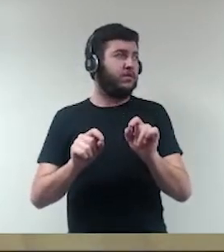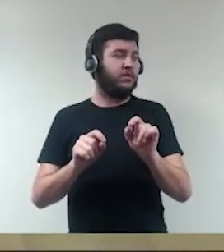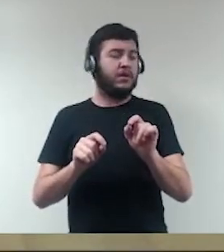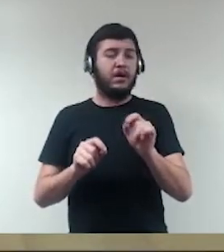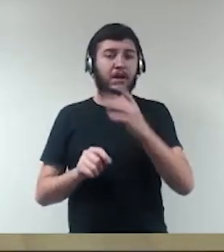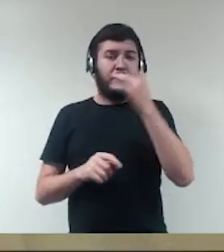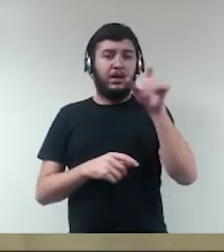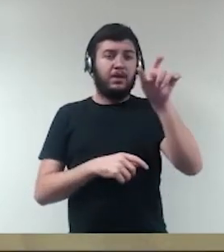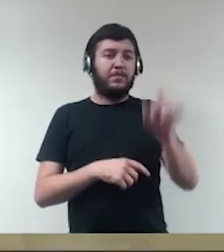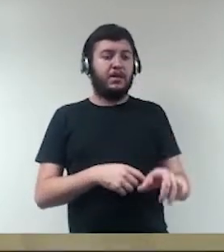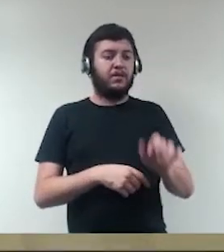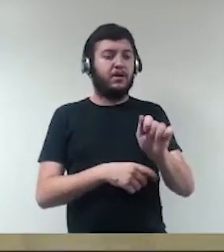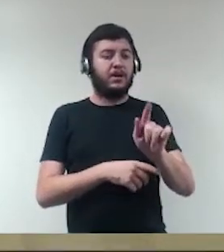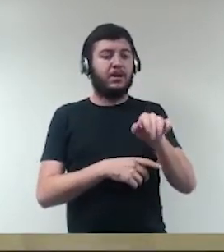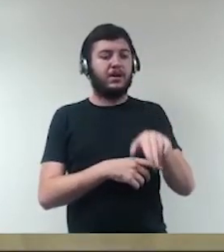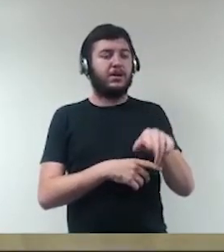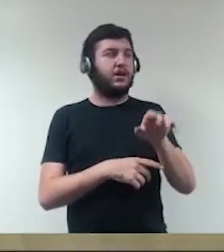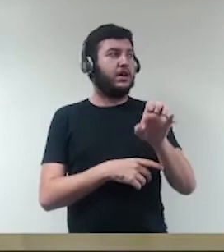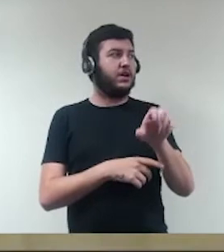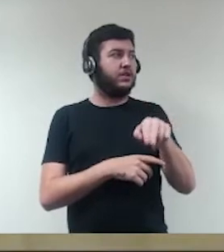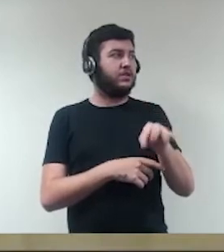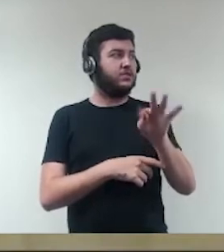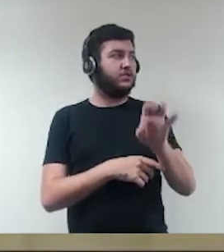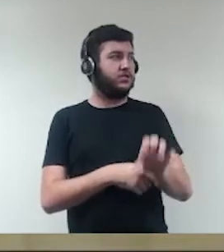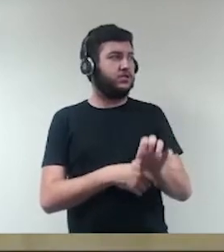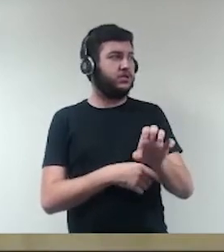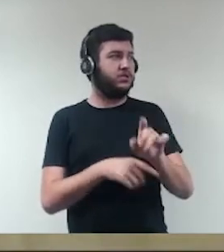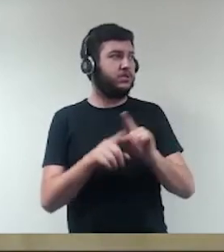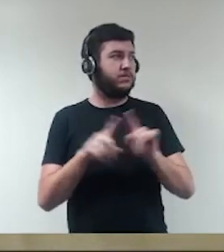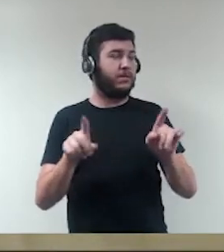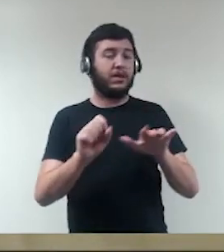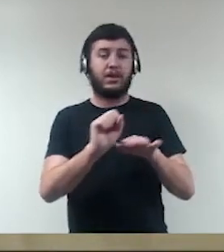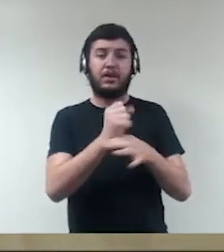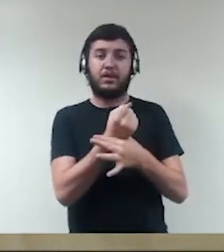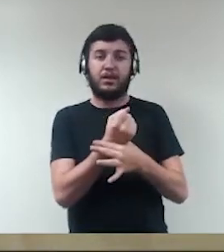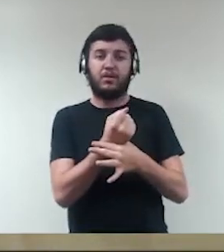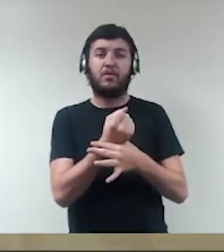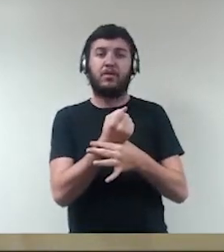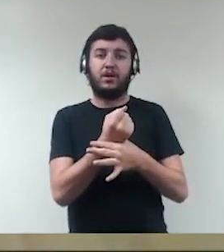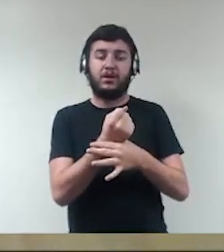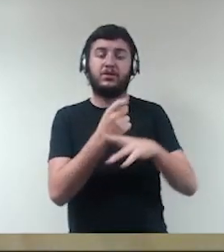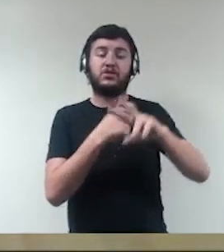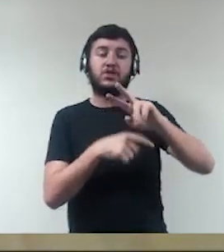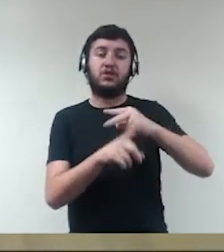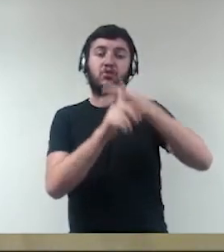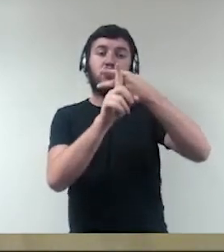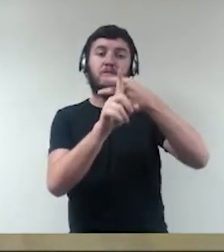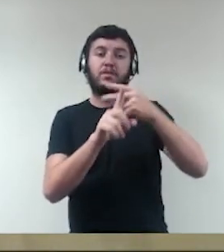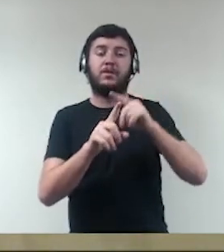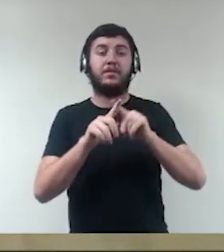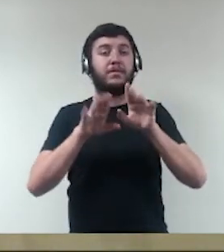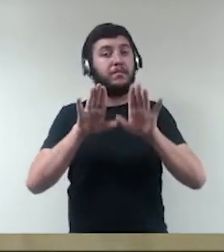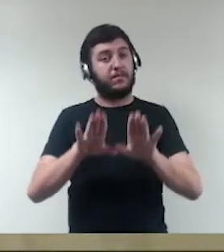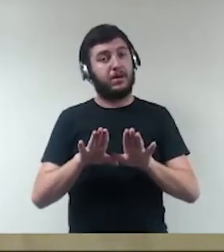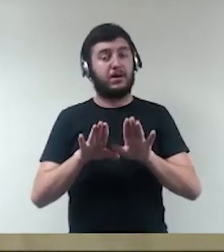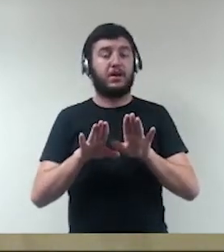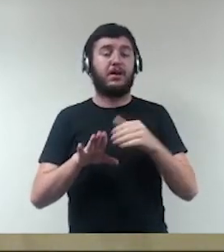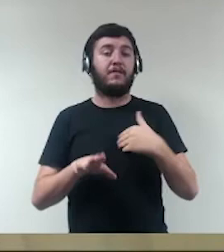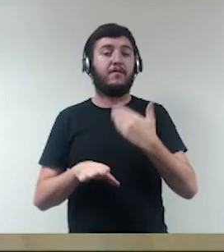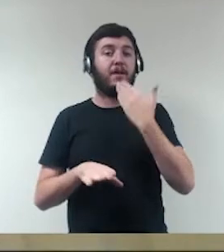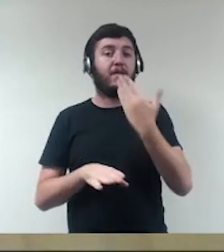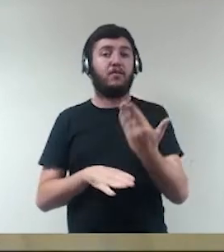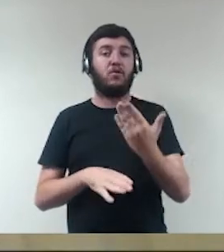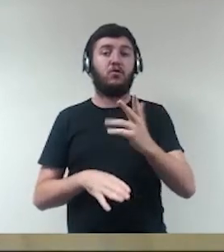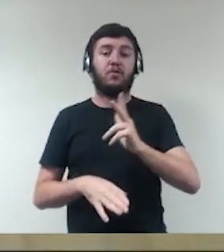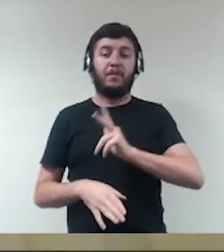é que esse dispositivo funcional, ele assegura uma dupla garantia. Uma em favor do particular, possibilitando